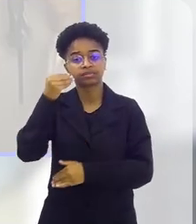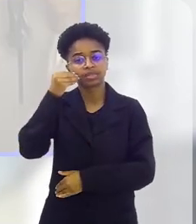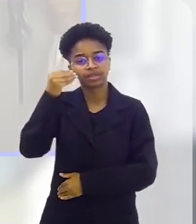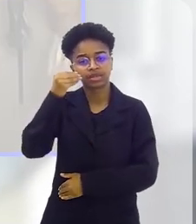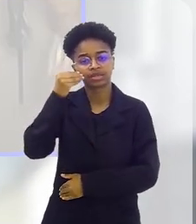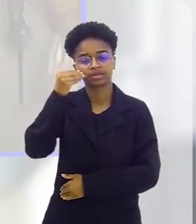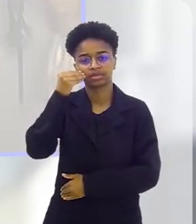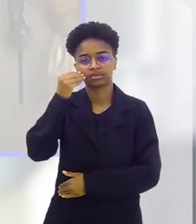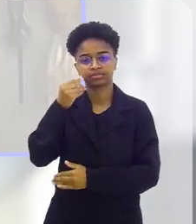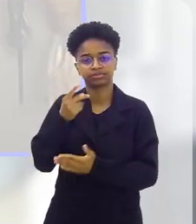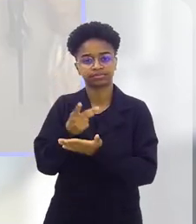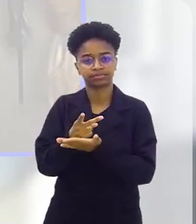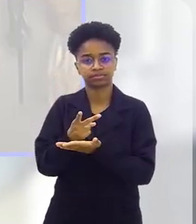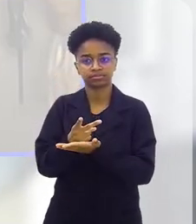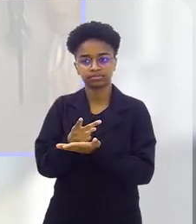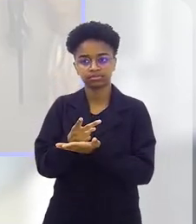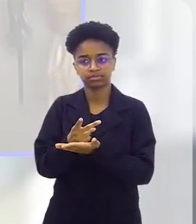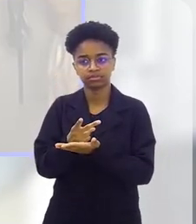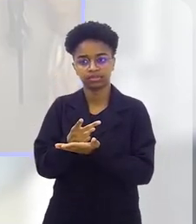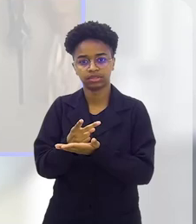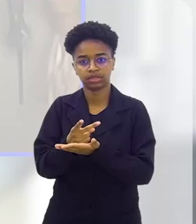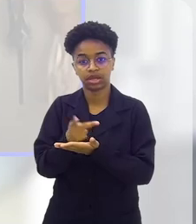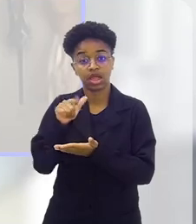é tentar o máximo possível